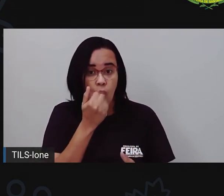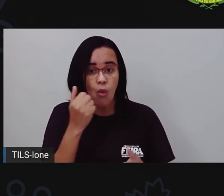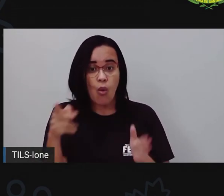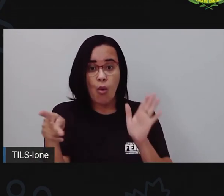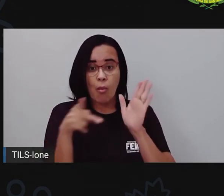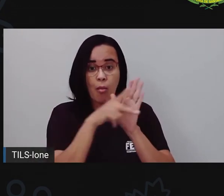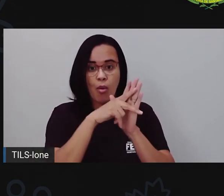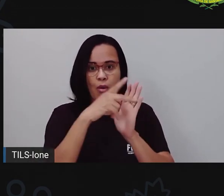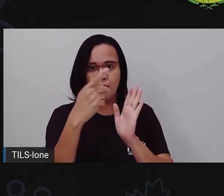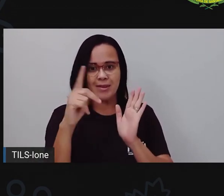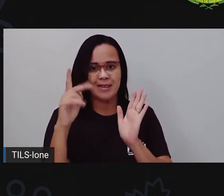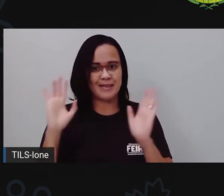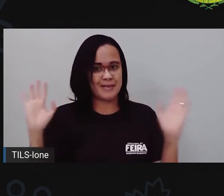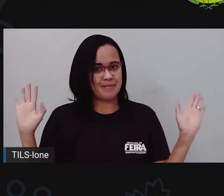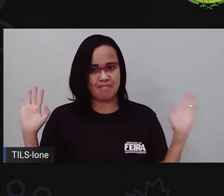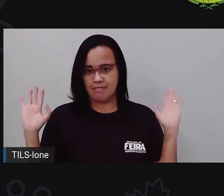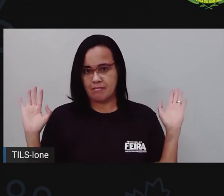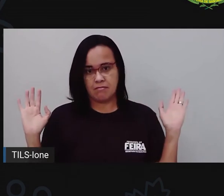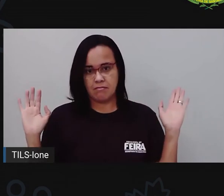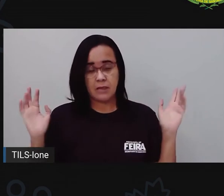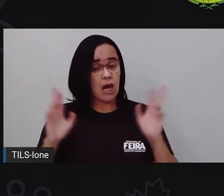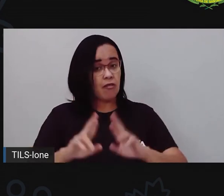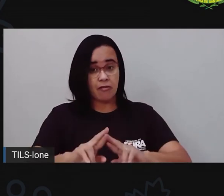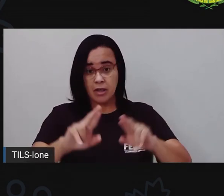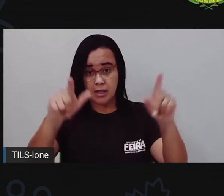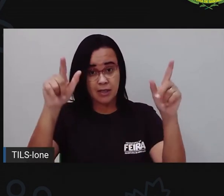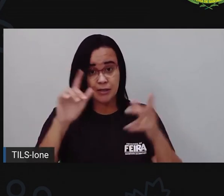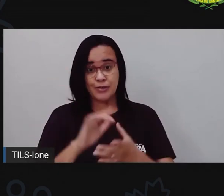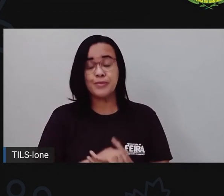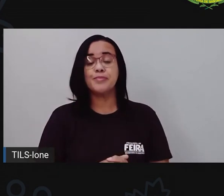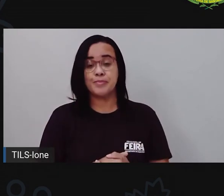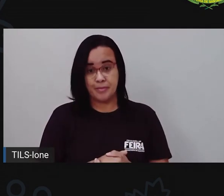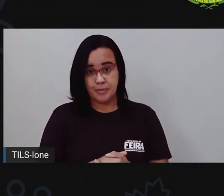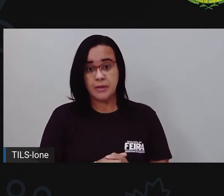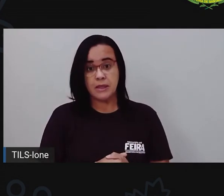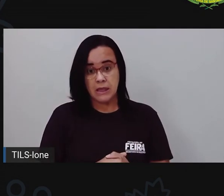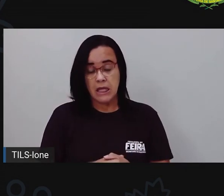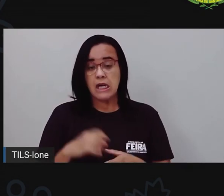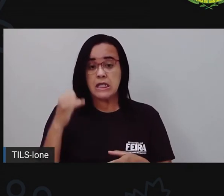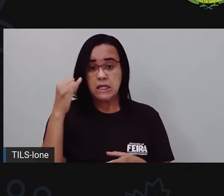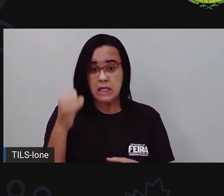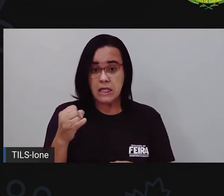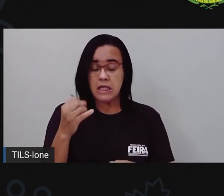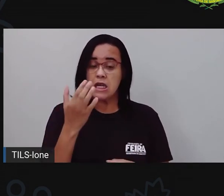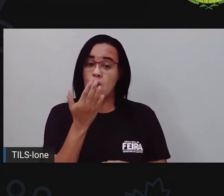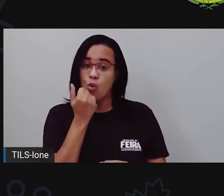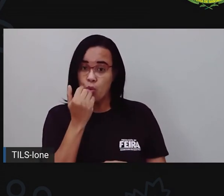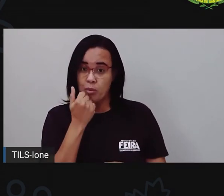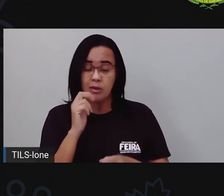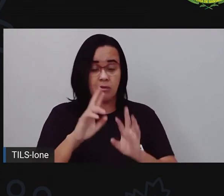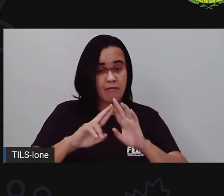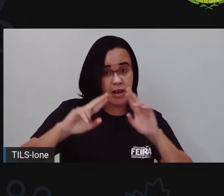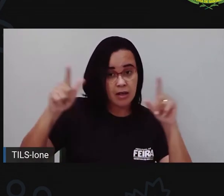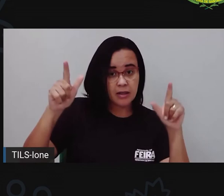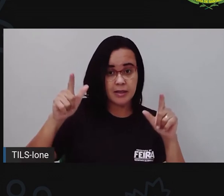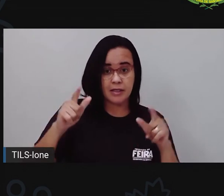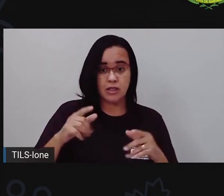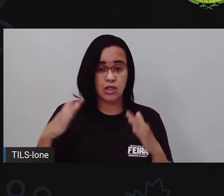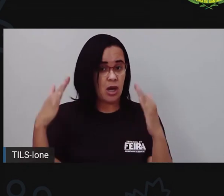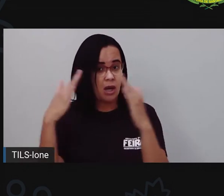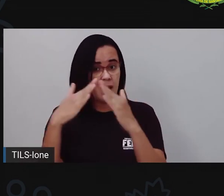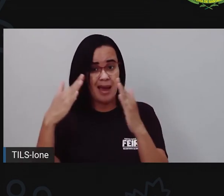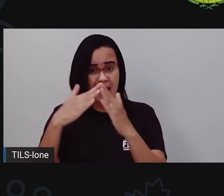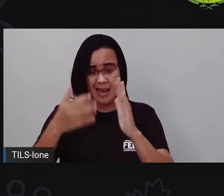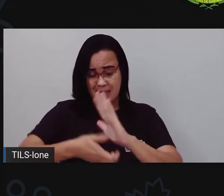comida diferente, quando você tira ele da casa dele, você está mudando o jeito de viver daquele animal. Tem um filme